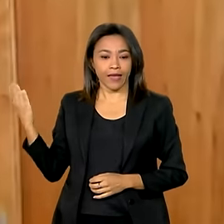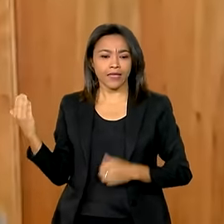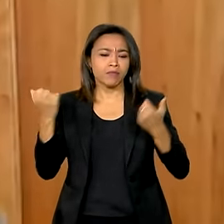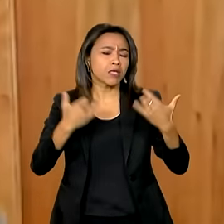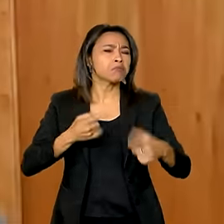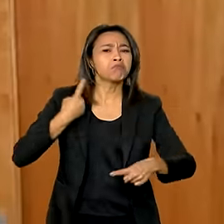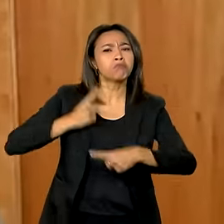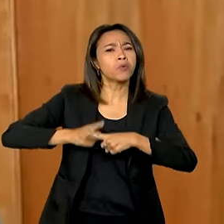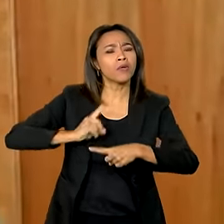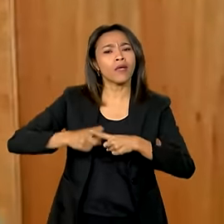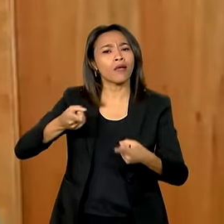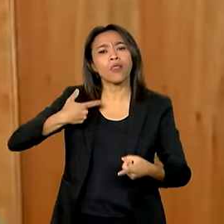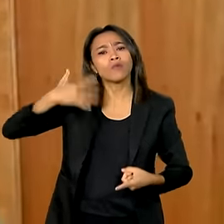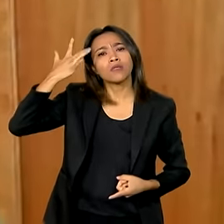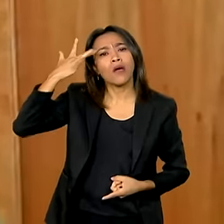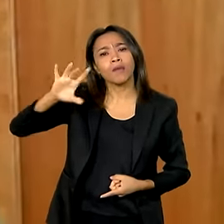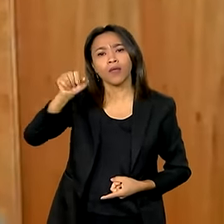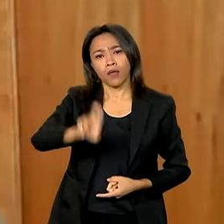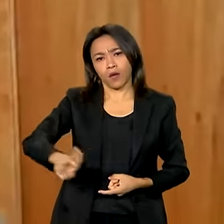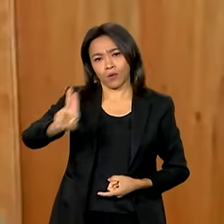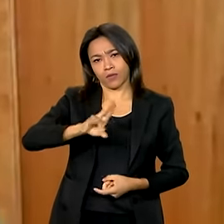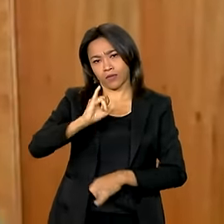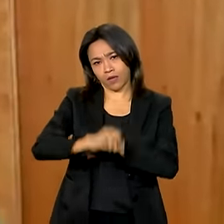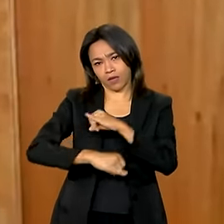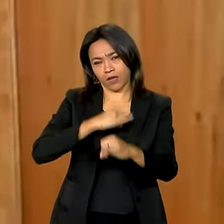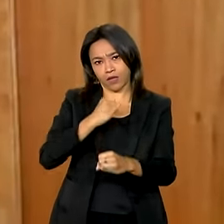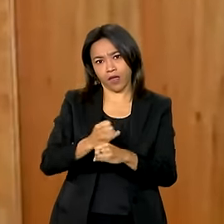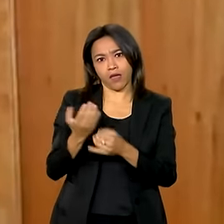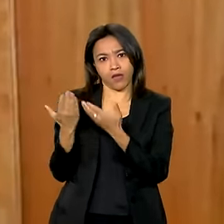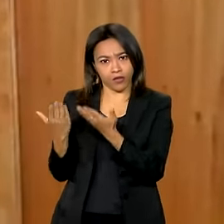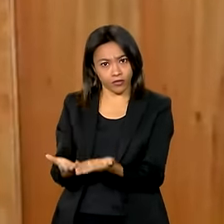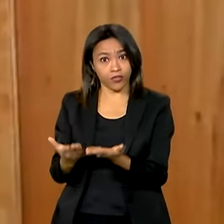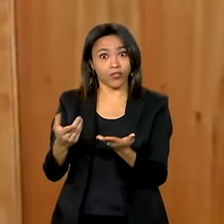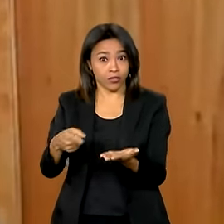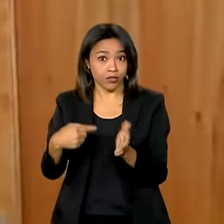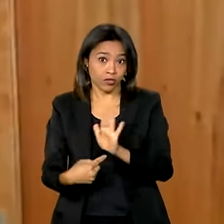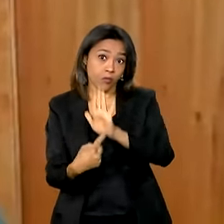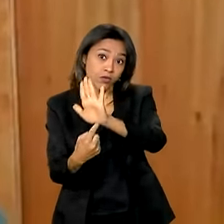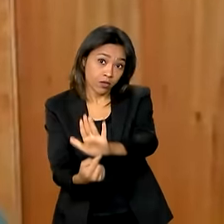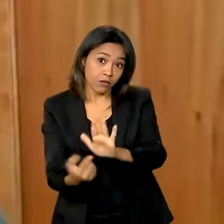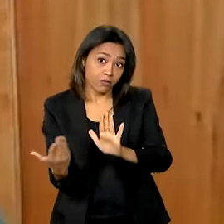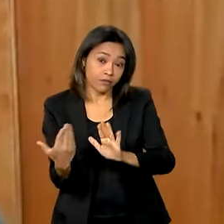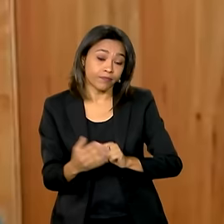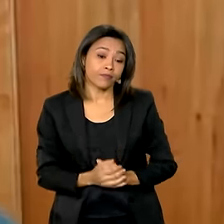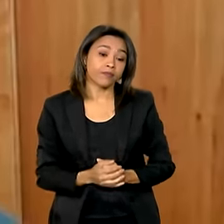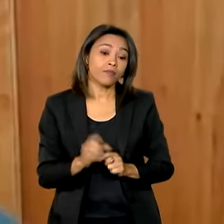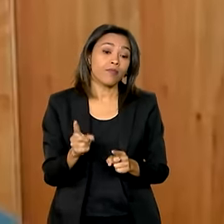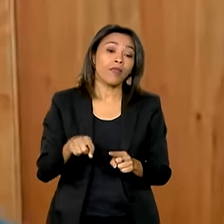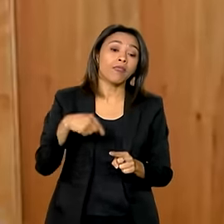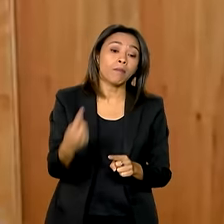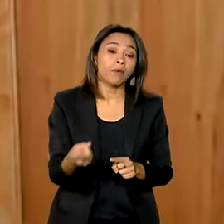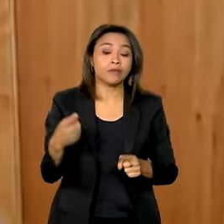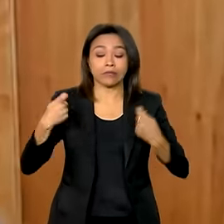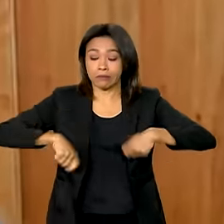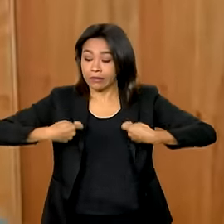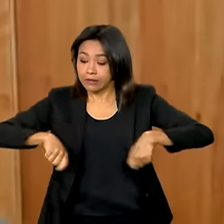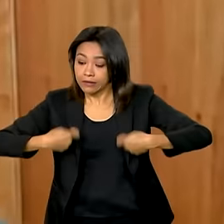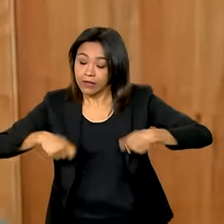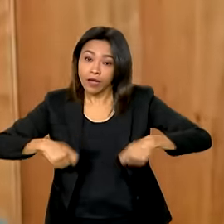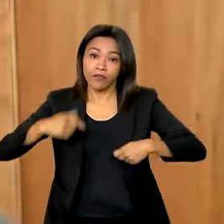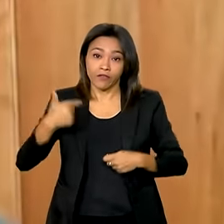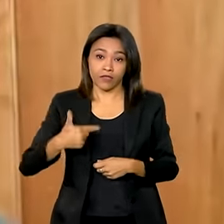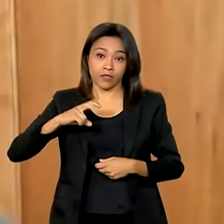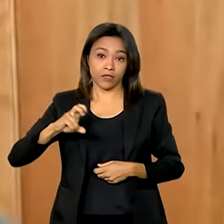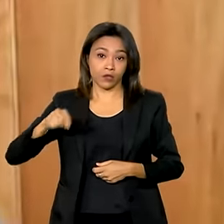porque não sabiam usar a internet. Foram 46,3% das pessoas que apontaram esse motivo. Seguido pela falta de necessidade, 25